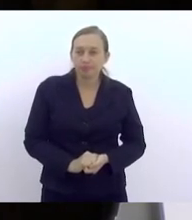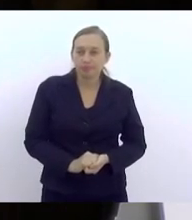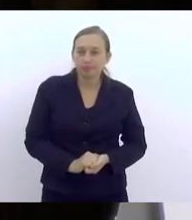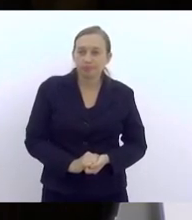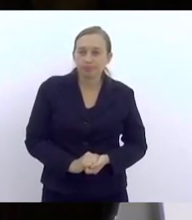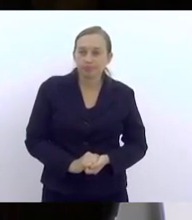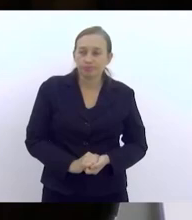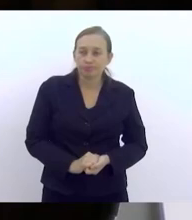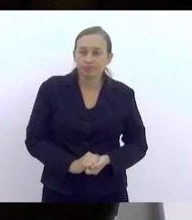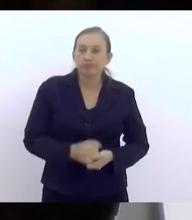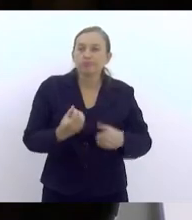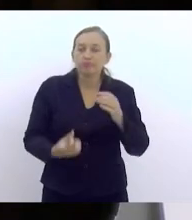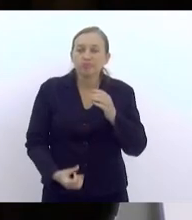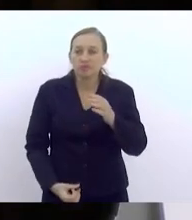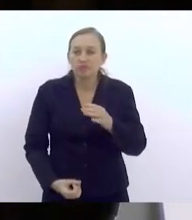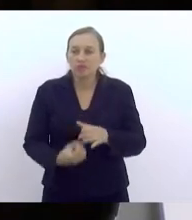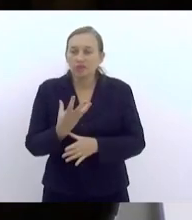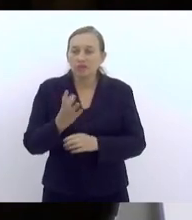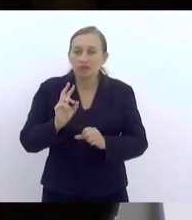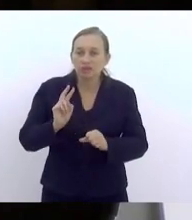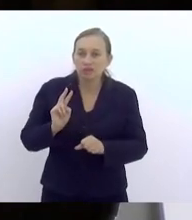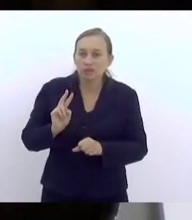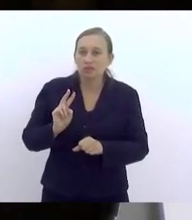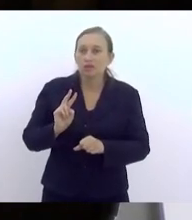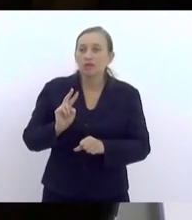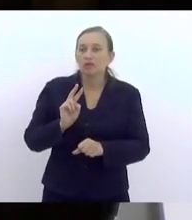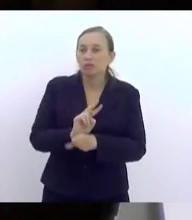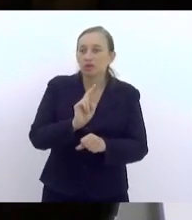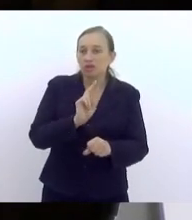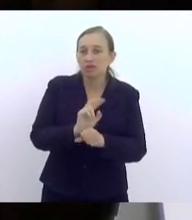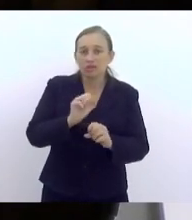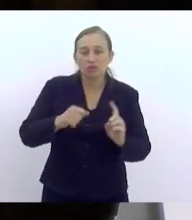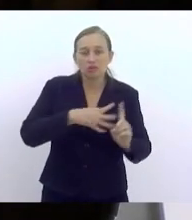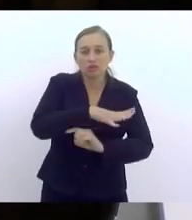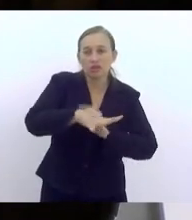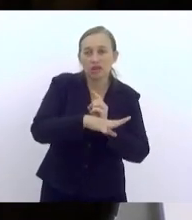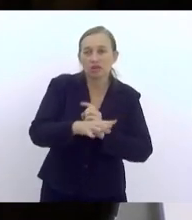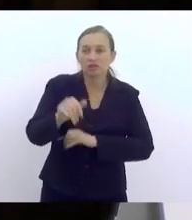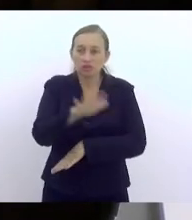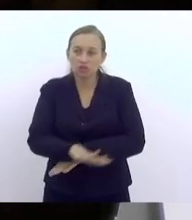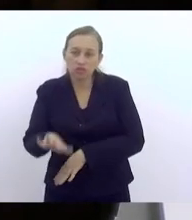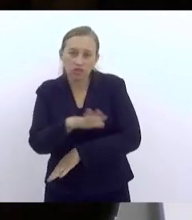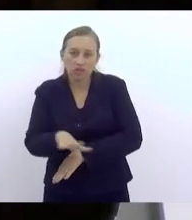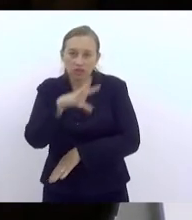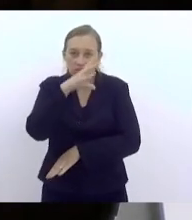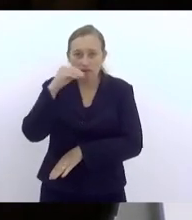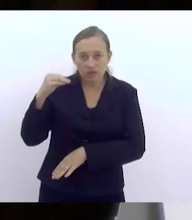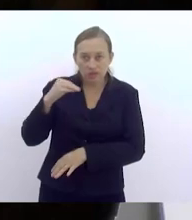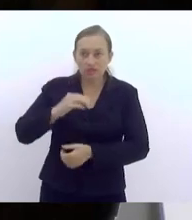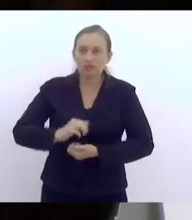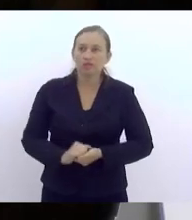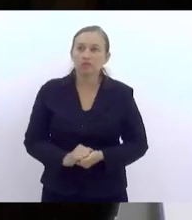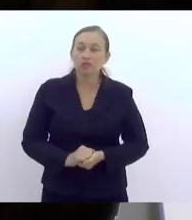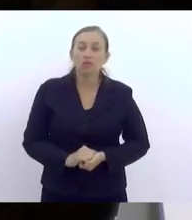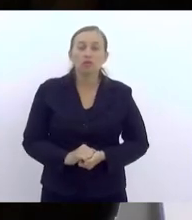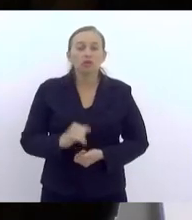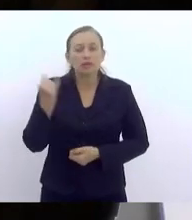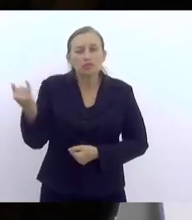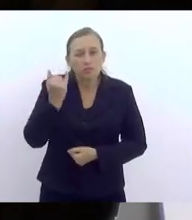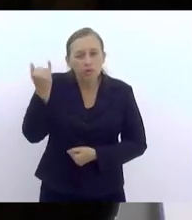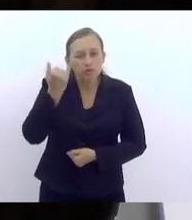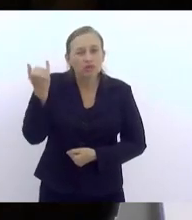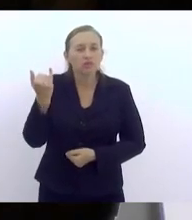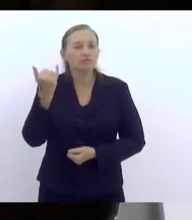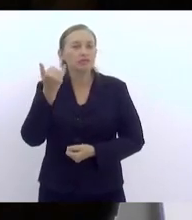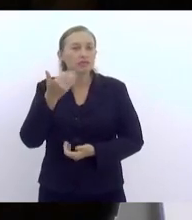uma construção de uma rede de proteção social de crianças e adolescentes. Acho que uma coisa importante para a